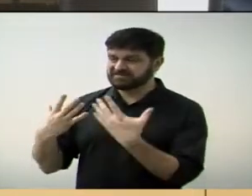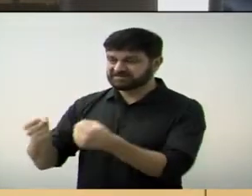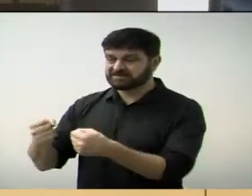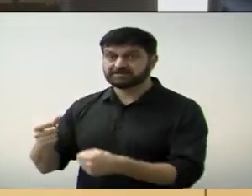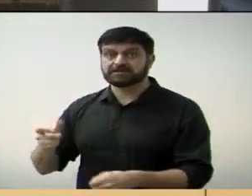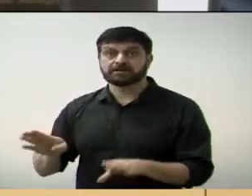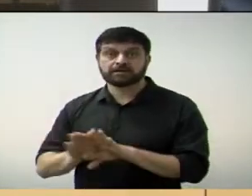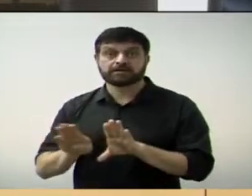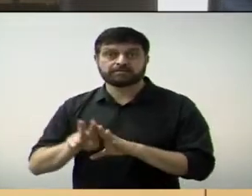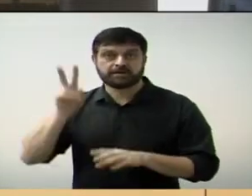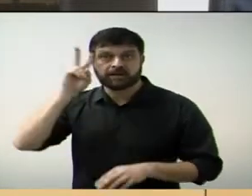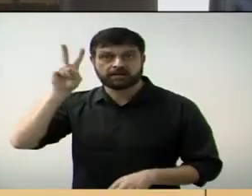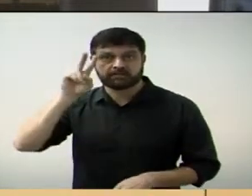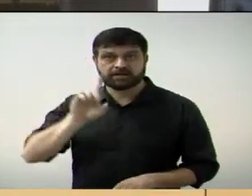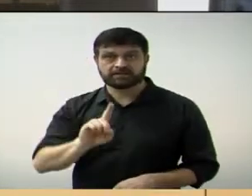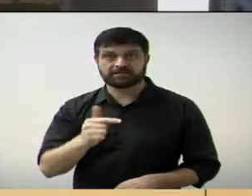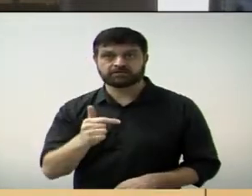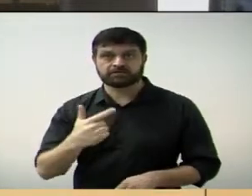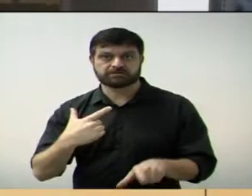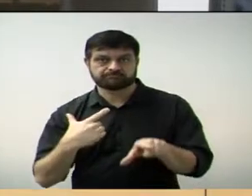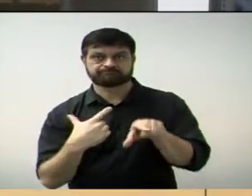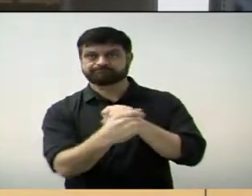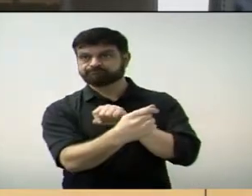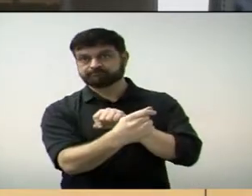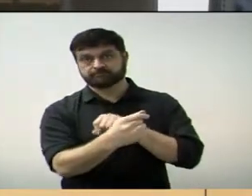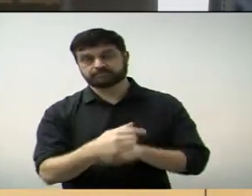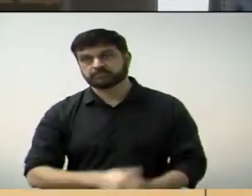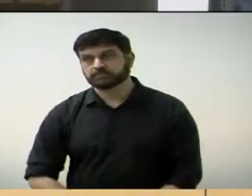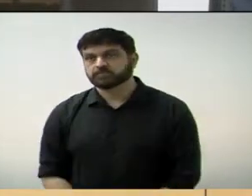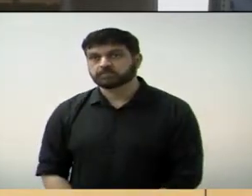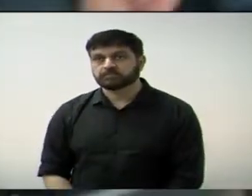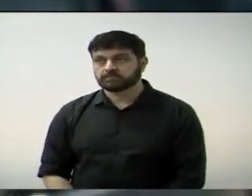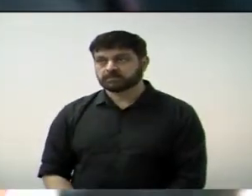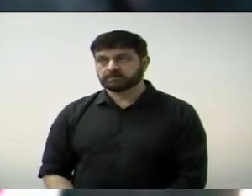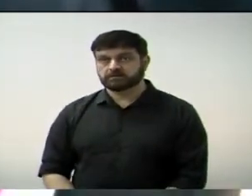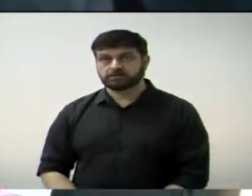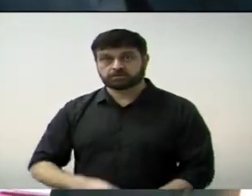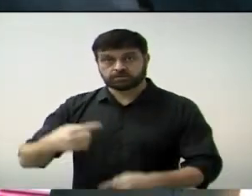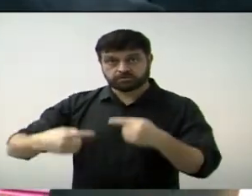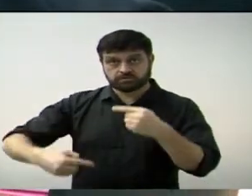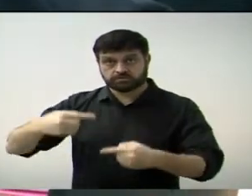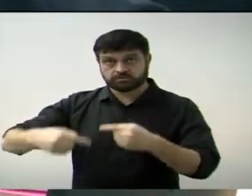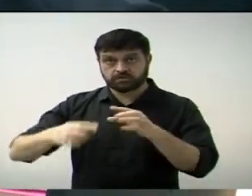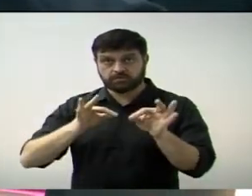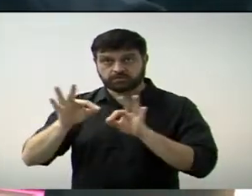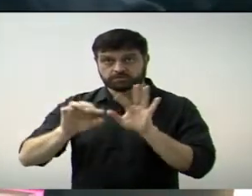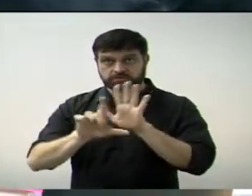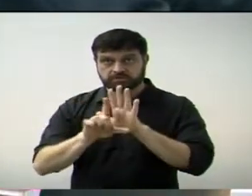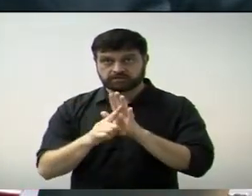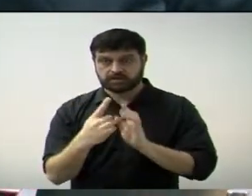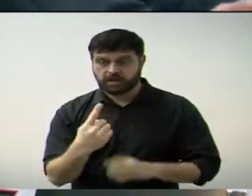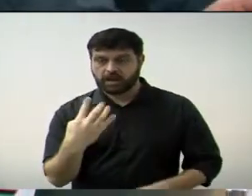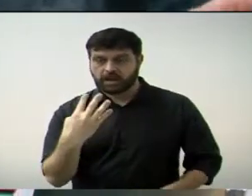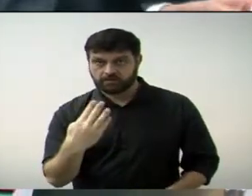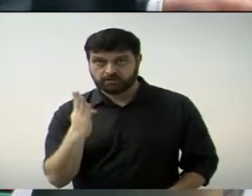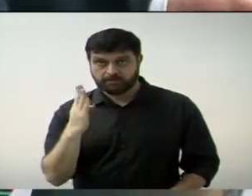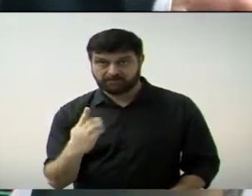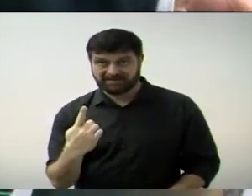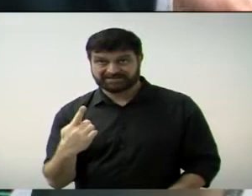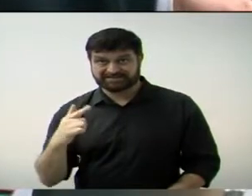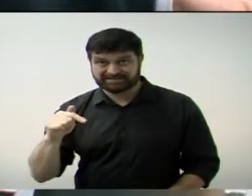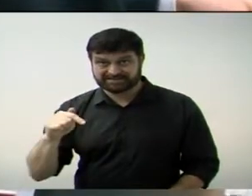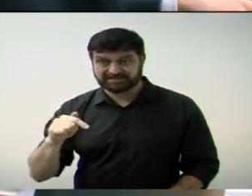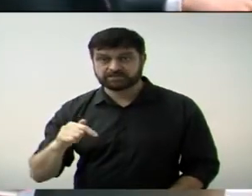ausência do Marcelo D2. Primeira discussão do projeto de lei 14 de 2017 do vereador Duca Zelato,